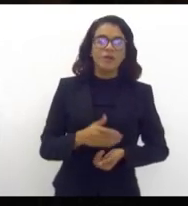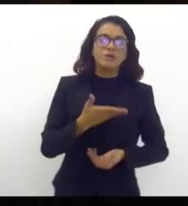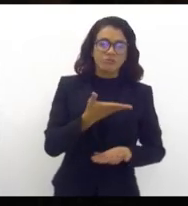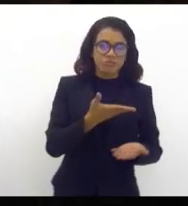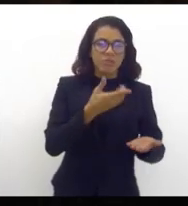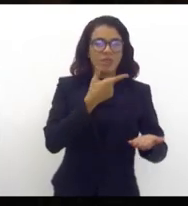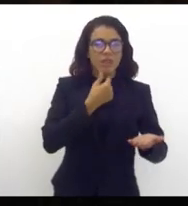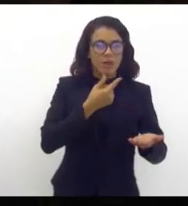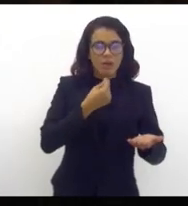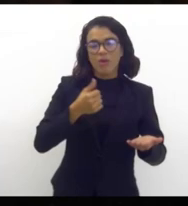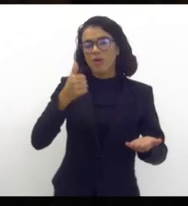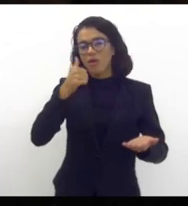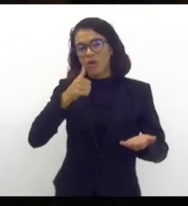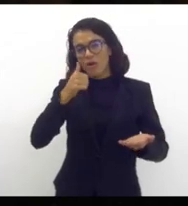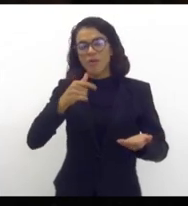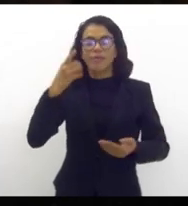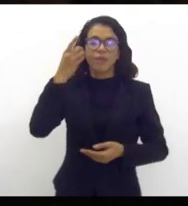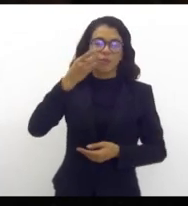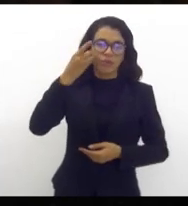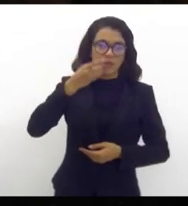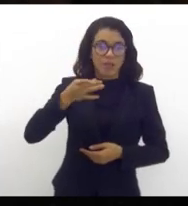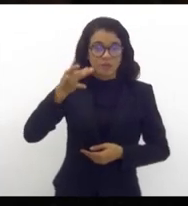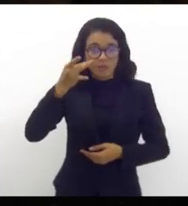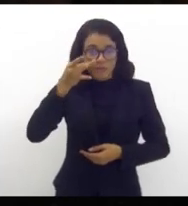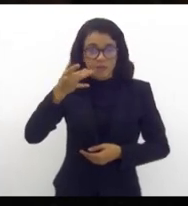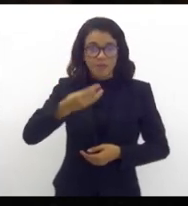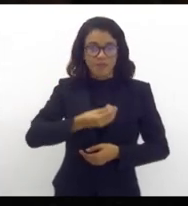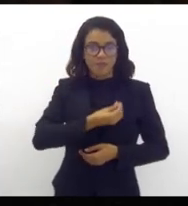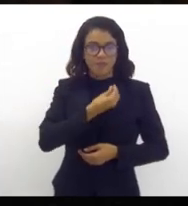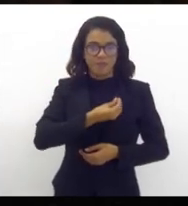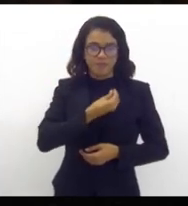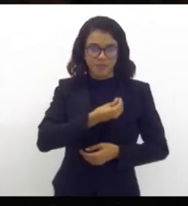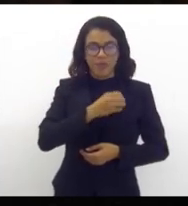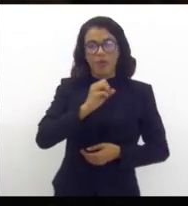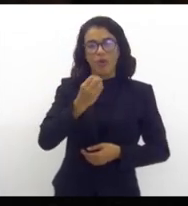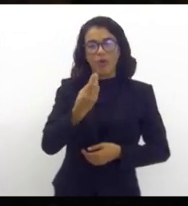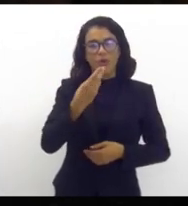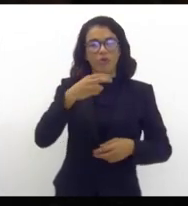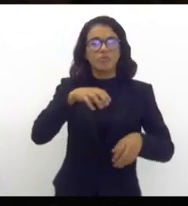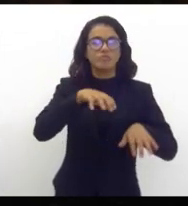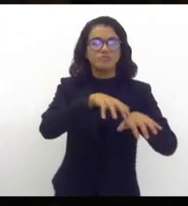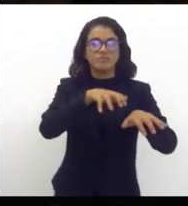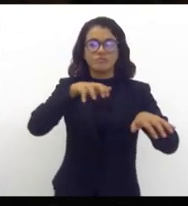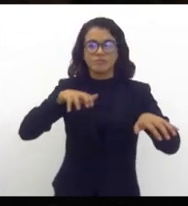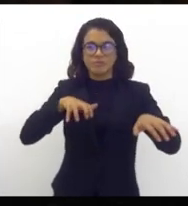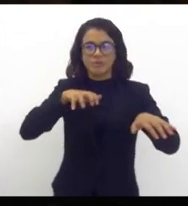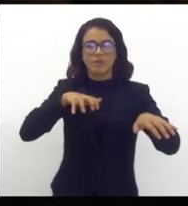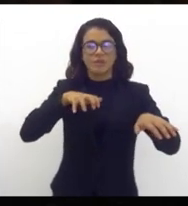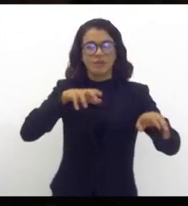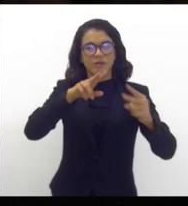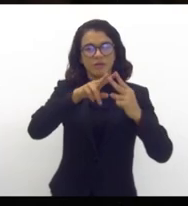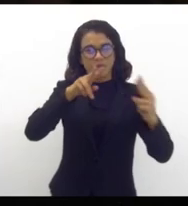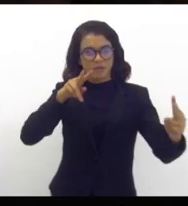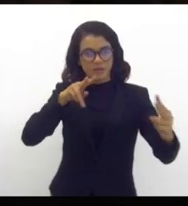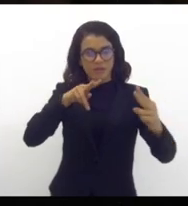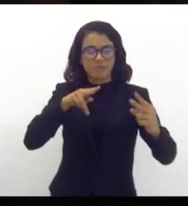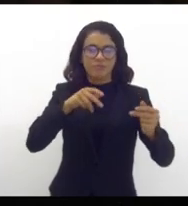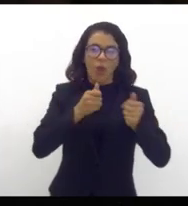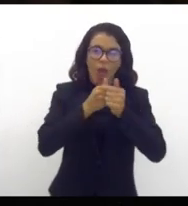deputados, que nos assistem presencialmente ou de forma remota.